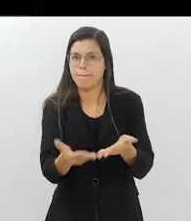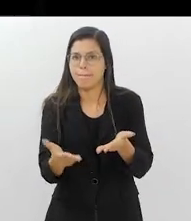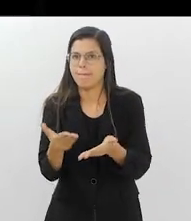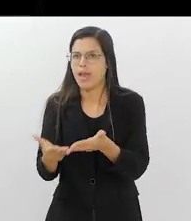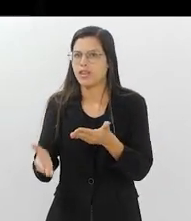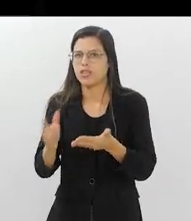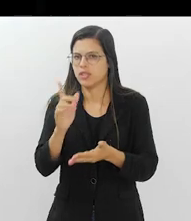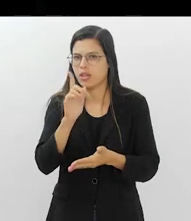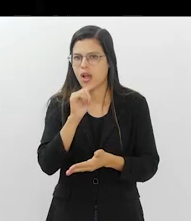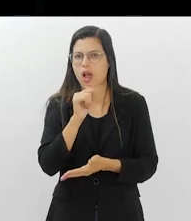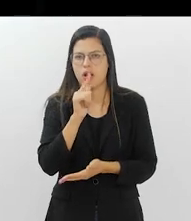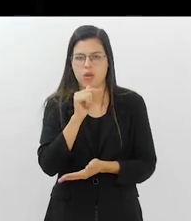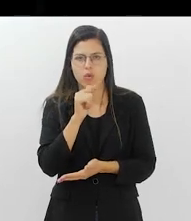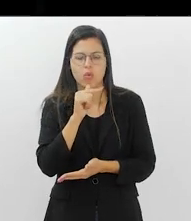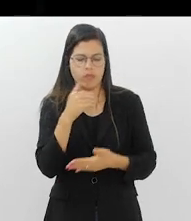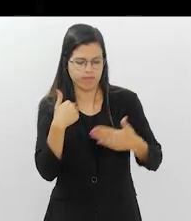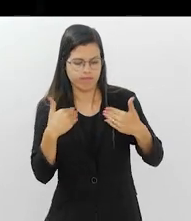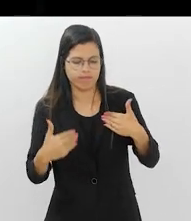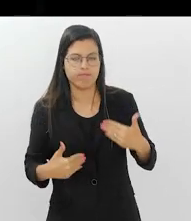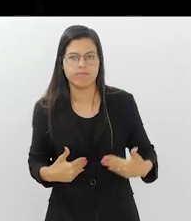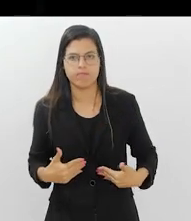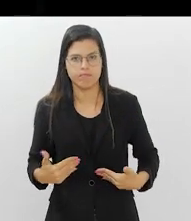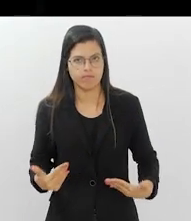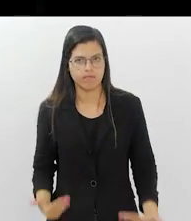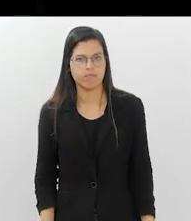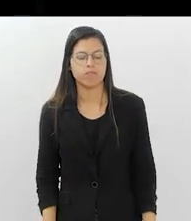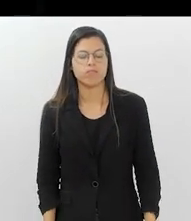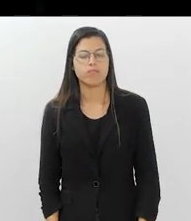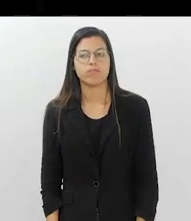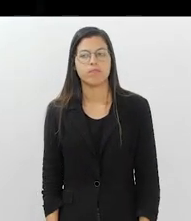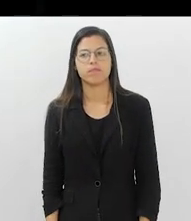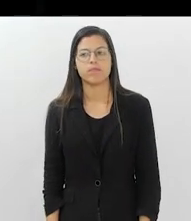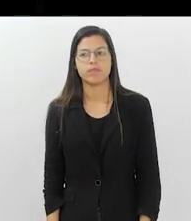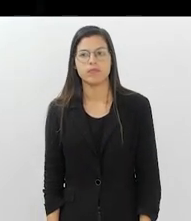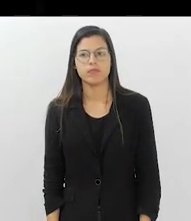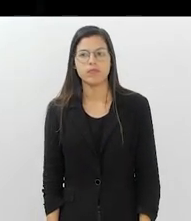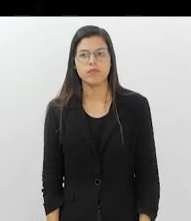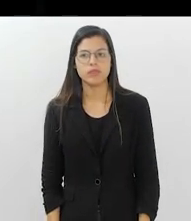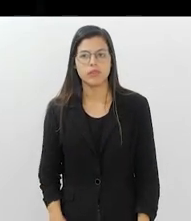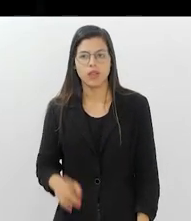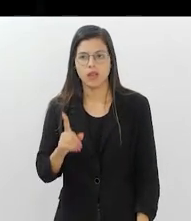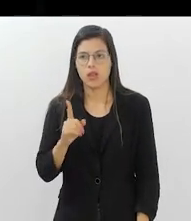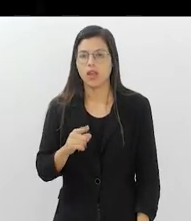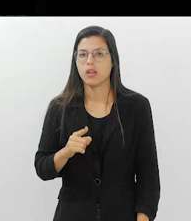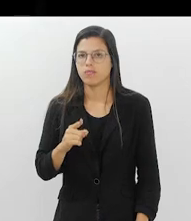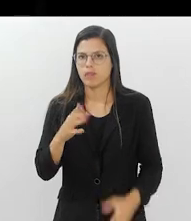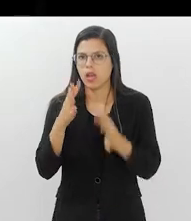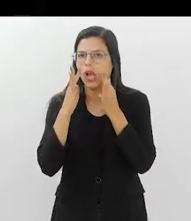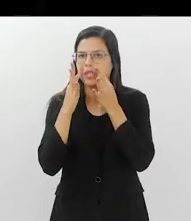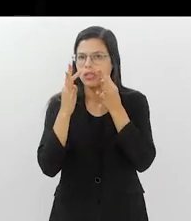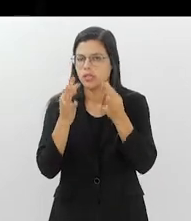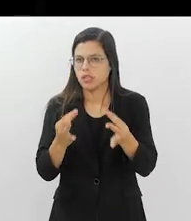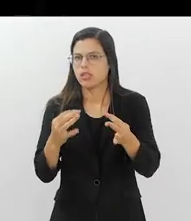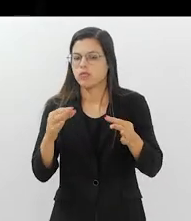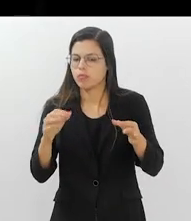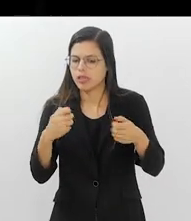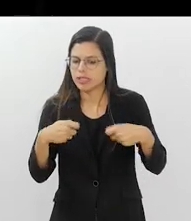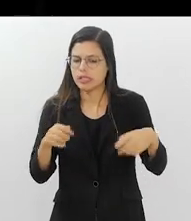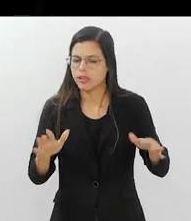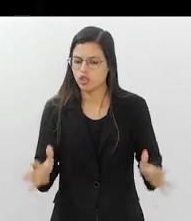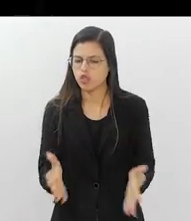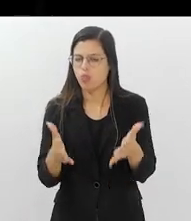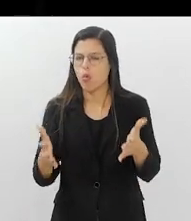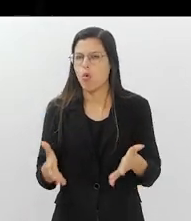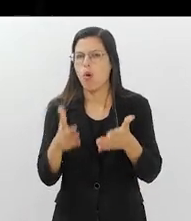de água corporal, então isso... é um fator que chama a atenção de a gente estimular a